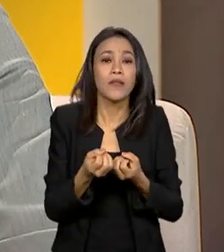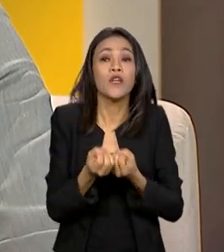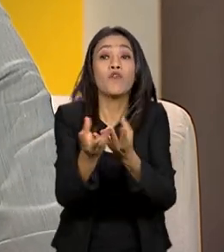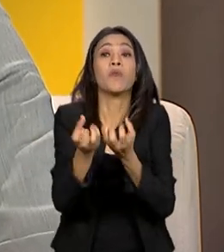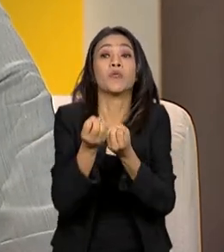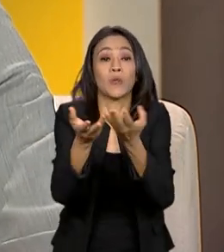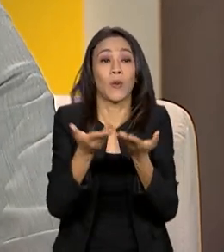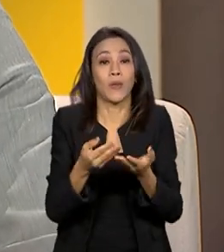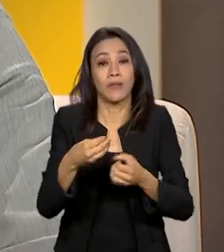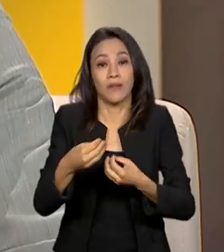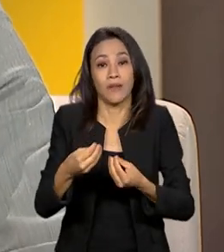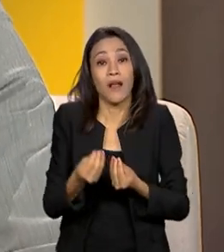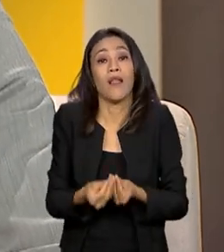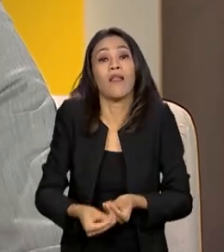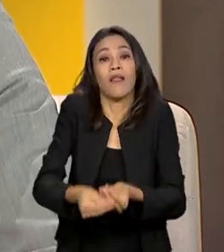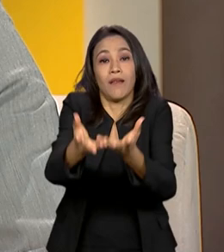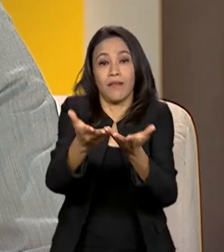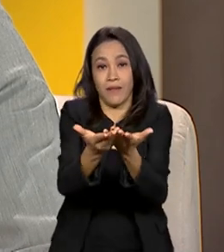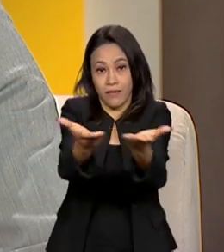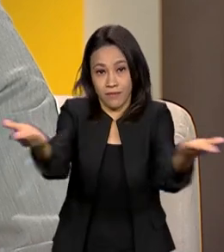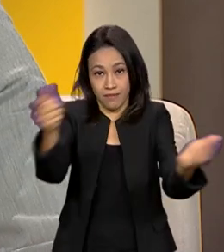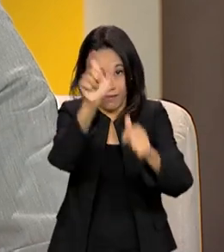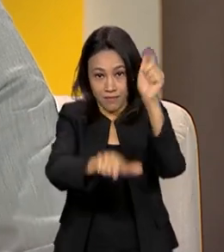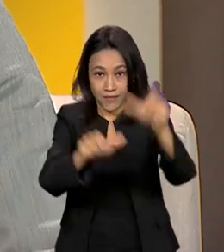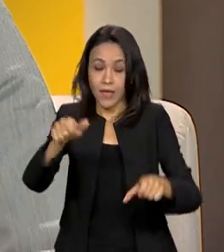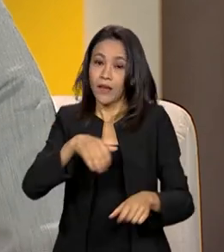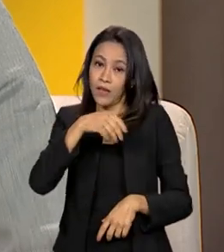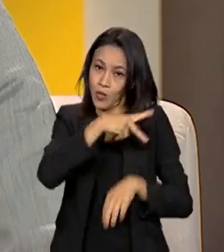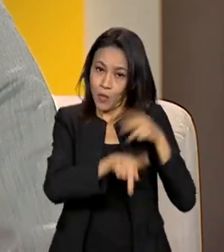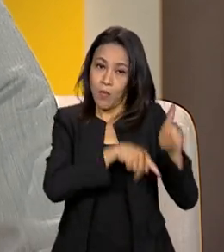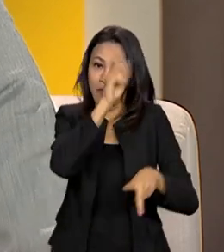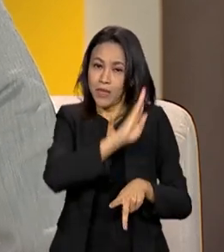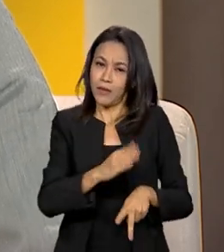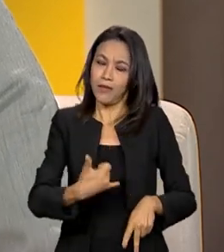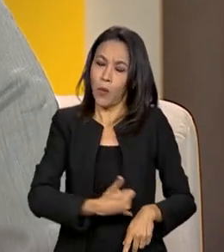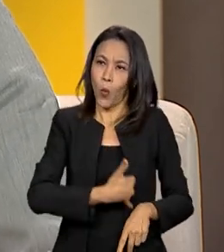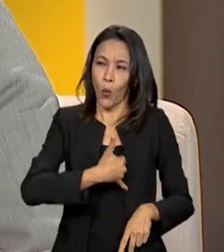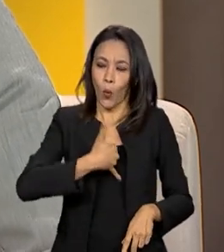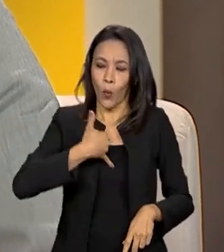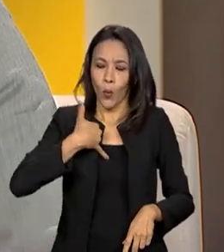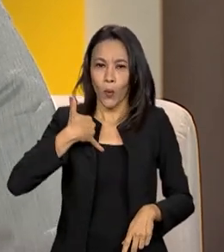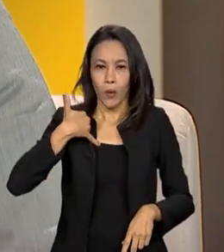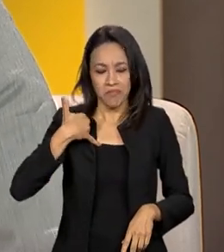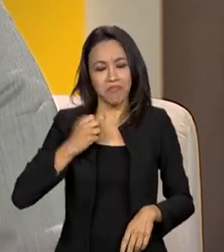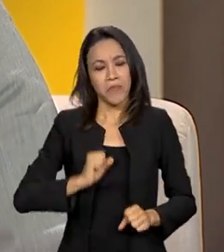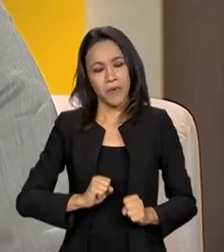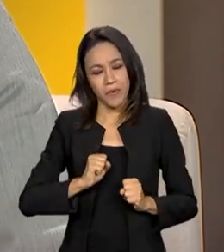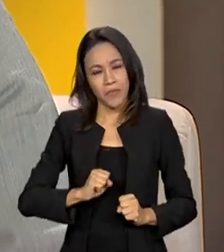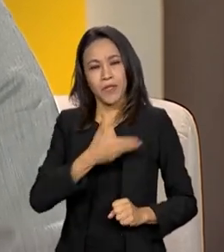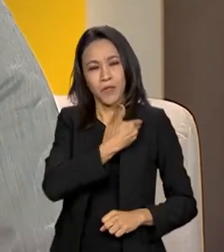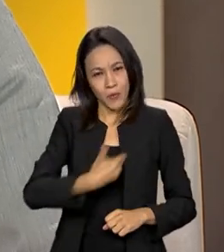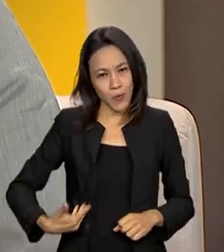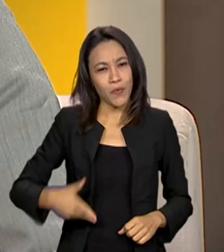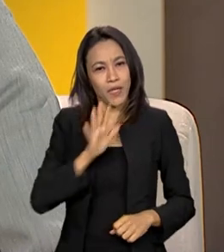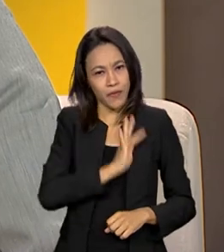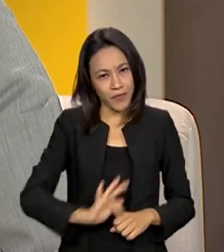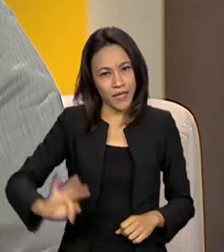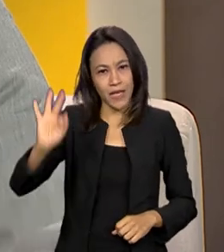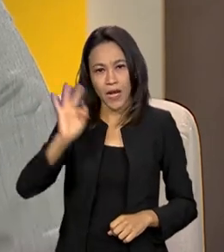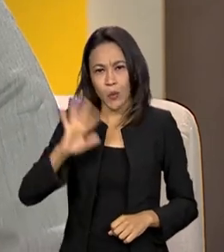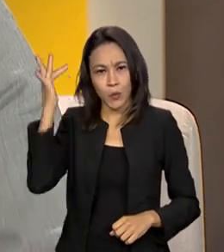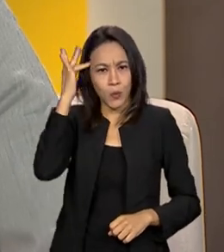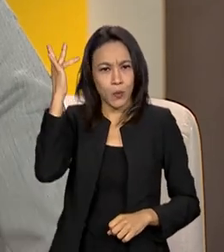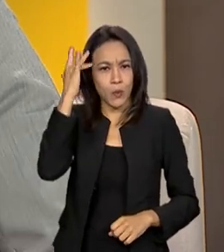sobre essa agenda. E o brasileiro, ele pode ficar orgulhoso que ele tem hoje à sua disposição um governo federal dos mais